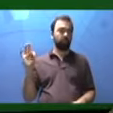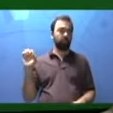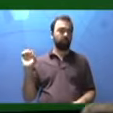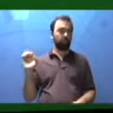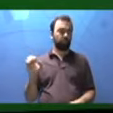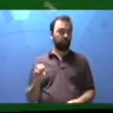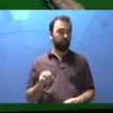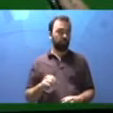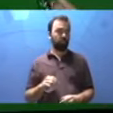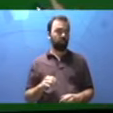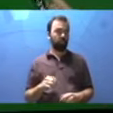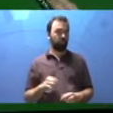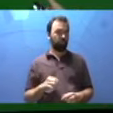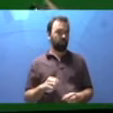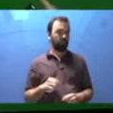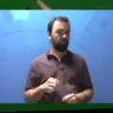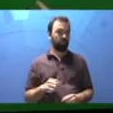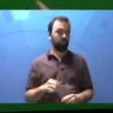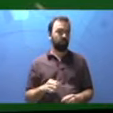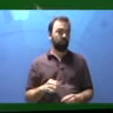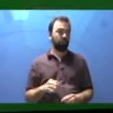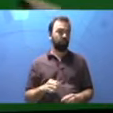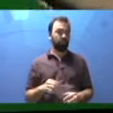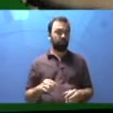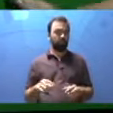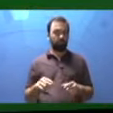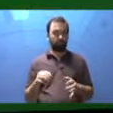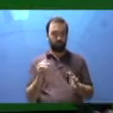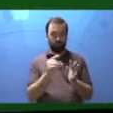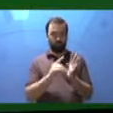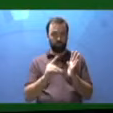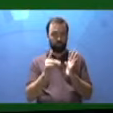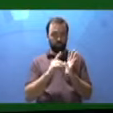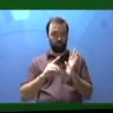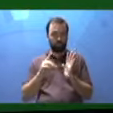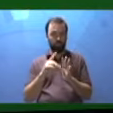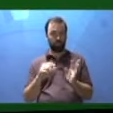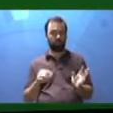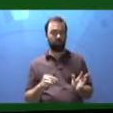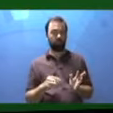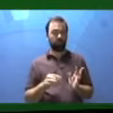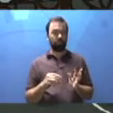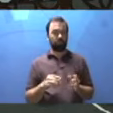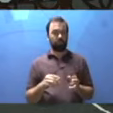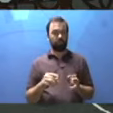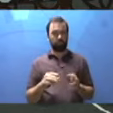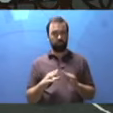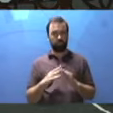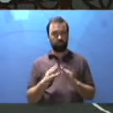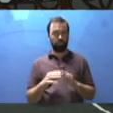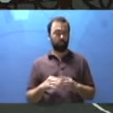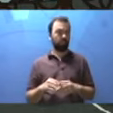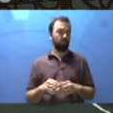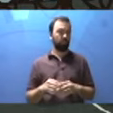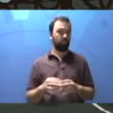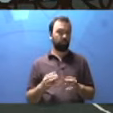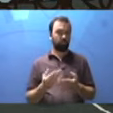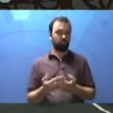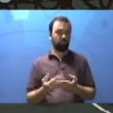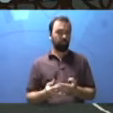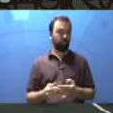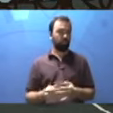escola, página 137. Planta baixa ou mapa? E a atividade.